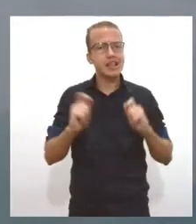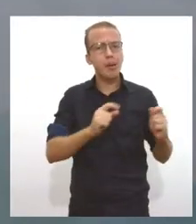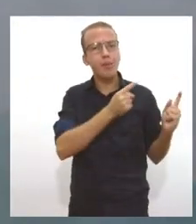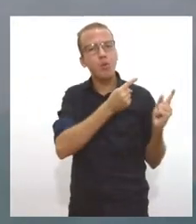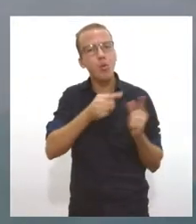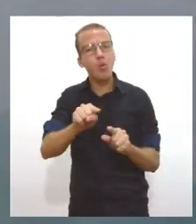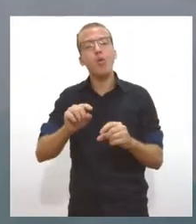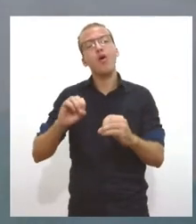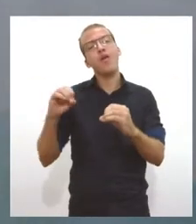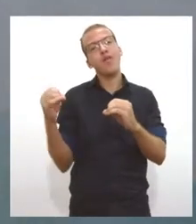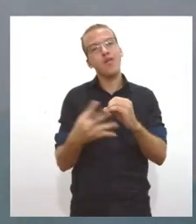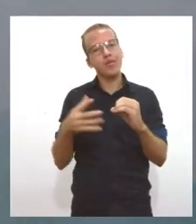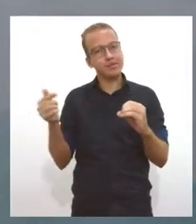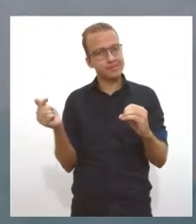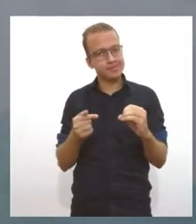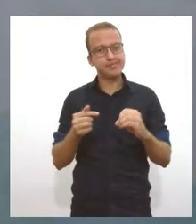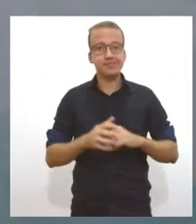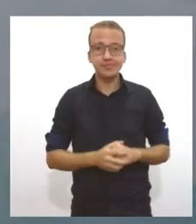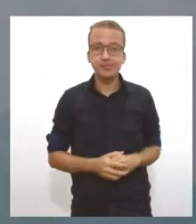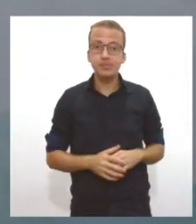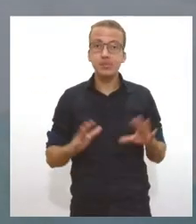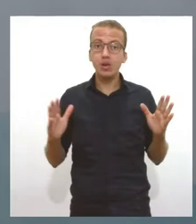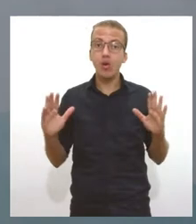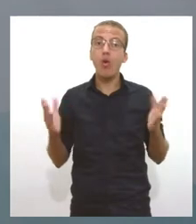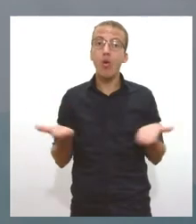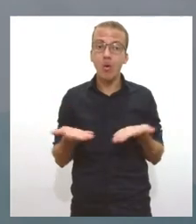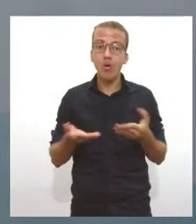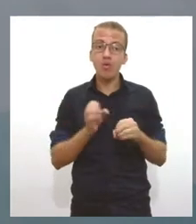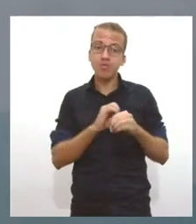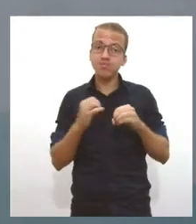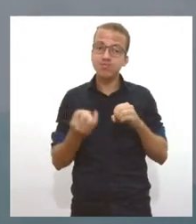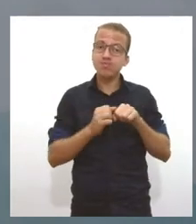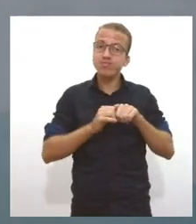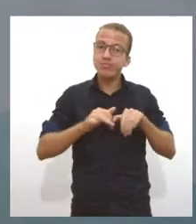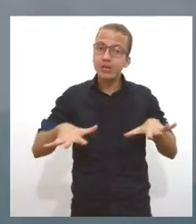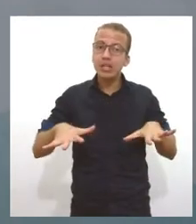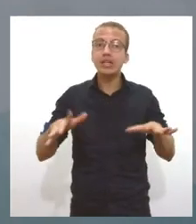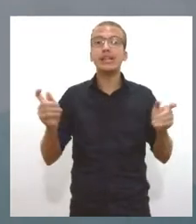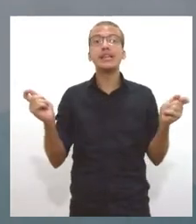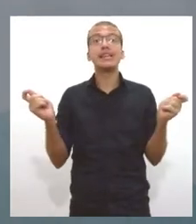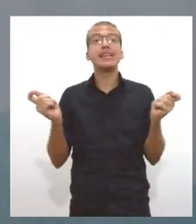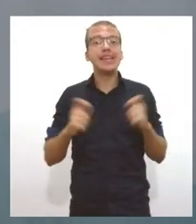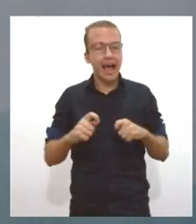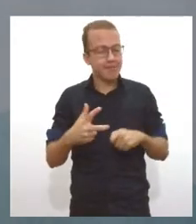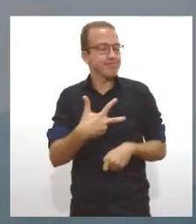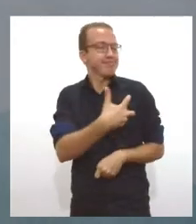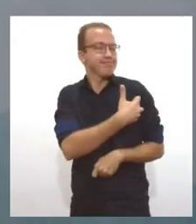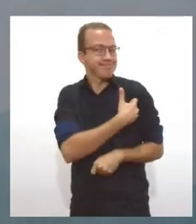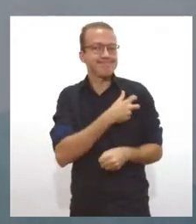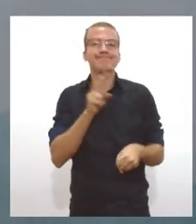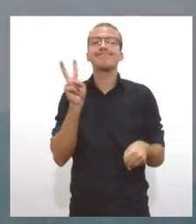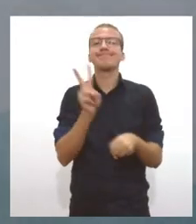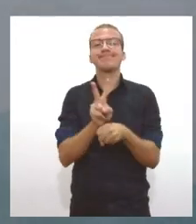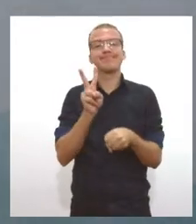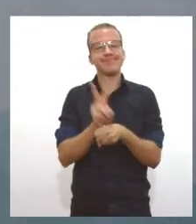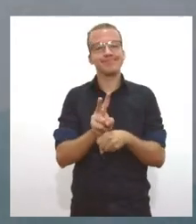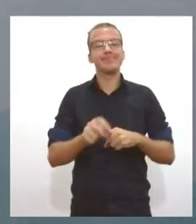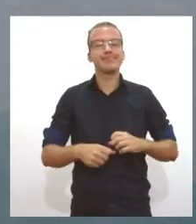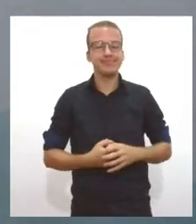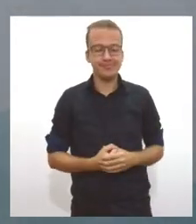a Covid-19 se tornou uma doença imunoprevenível. O que é isso? É quando a gente tem uma vacina que protege contra essa doença.